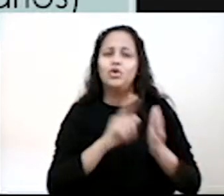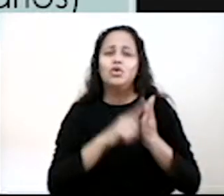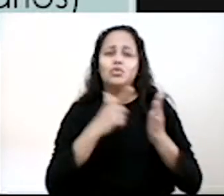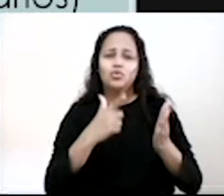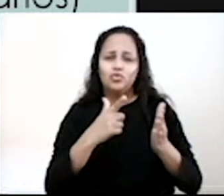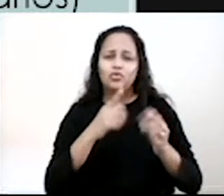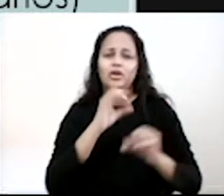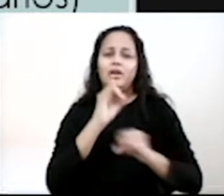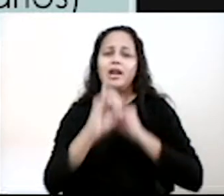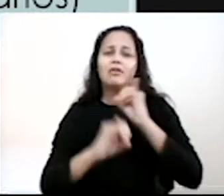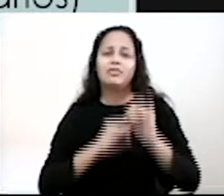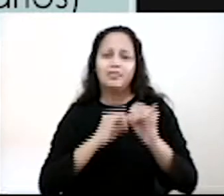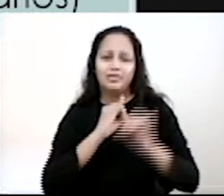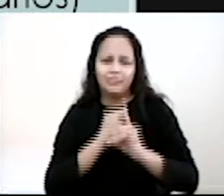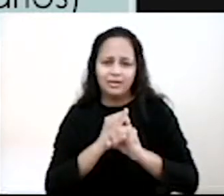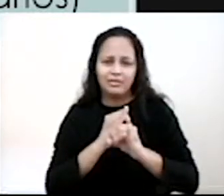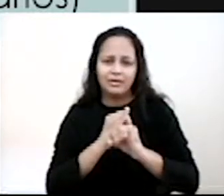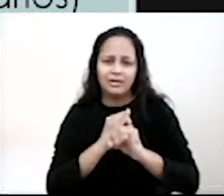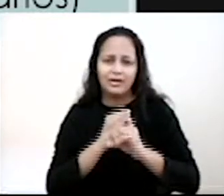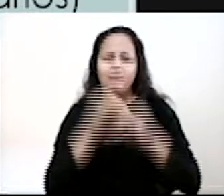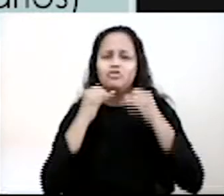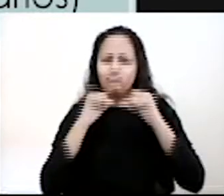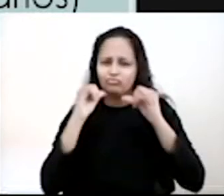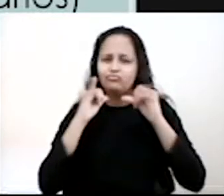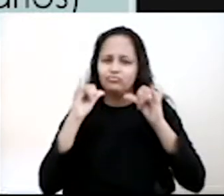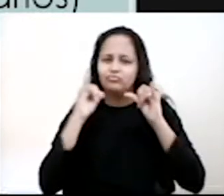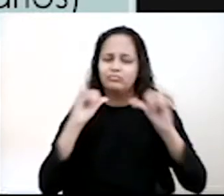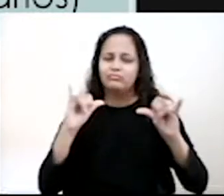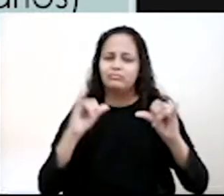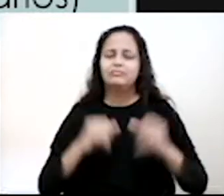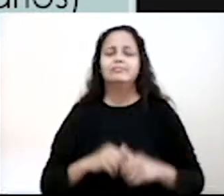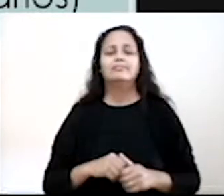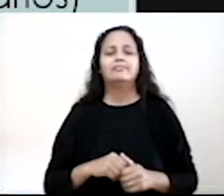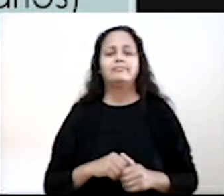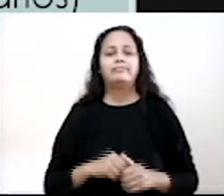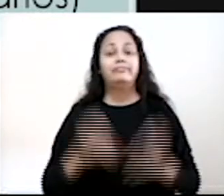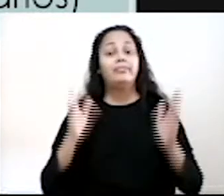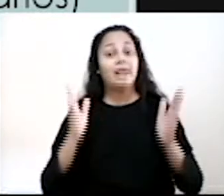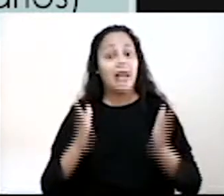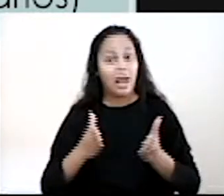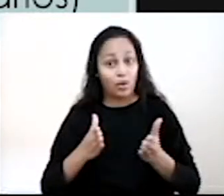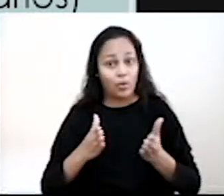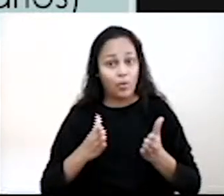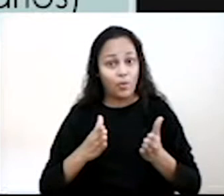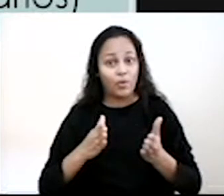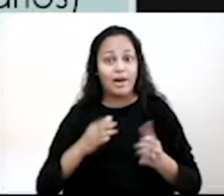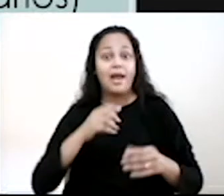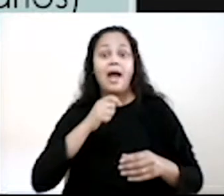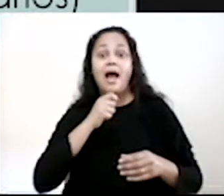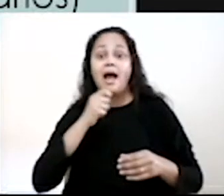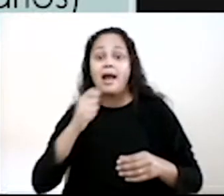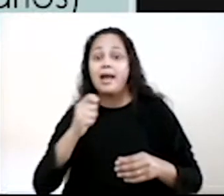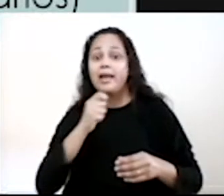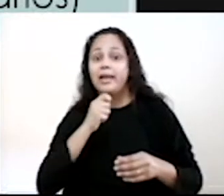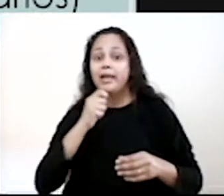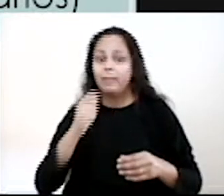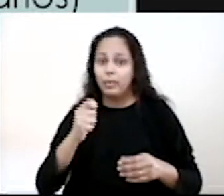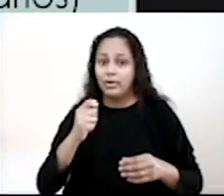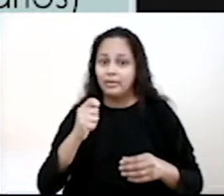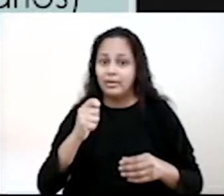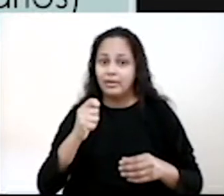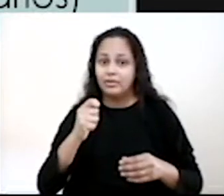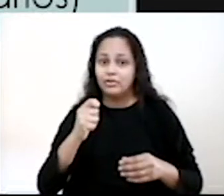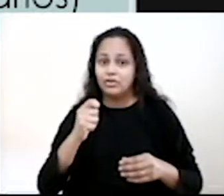o dia todo, justamente como se fosse uma competição para quem conta aquilo mais rápido, tá? Agora, a reportagem, não.